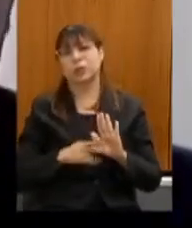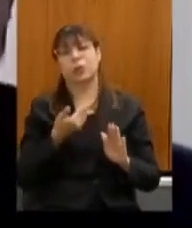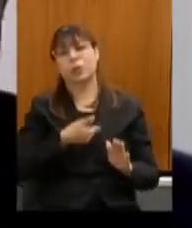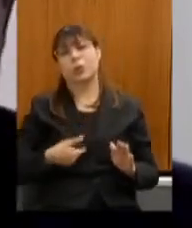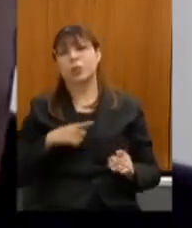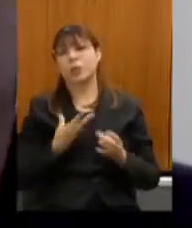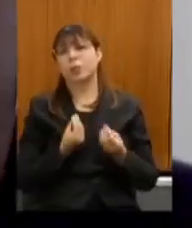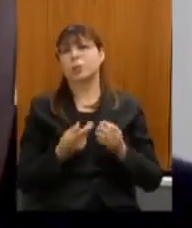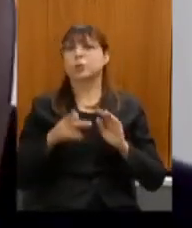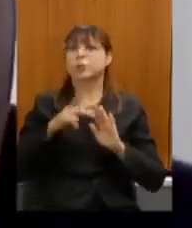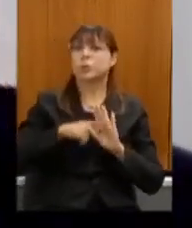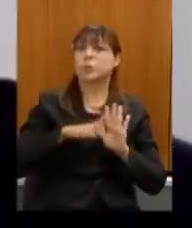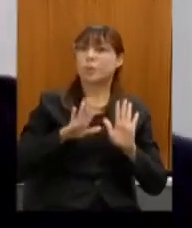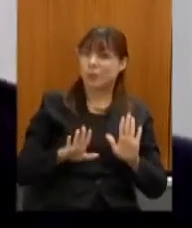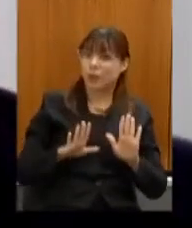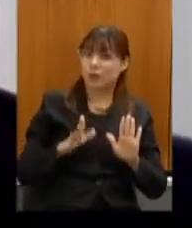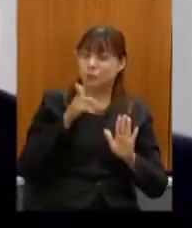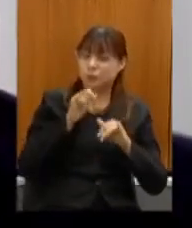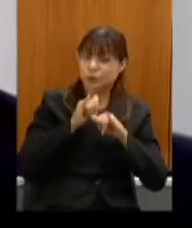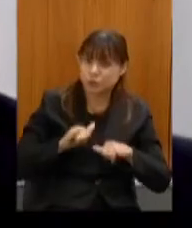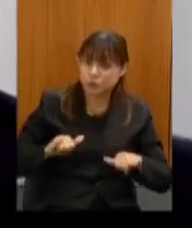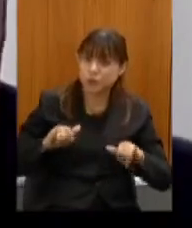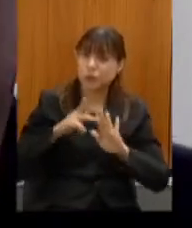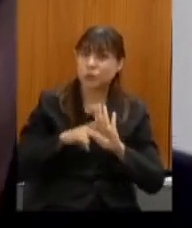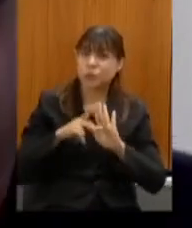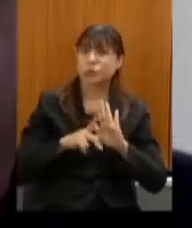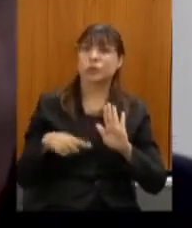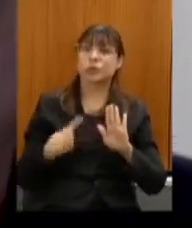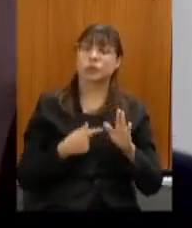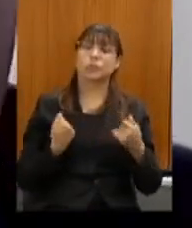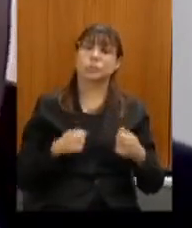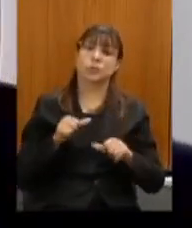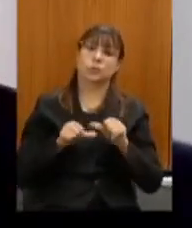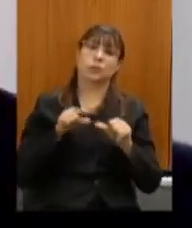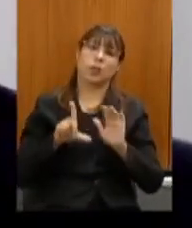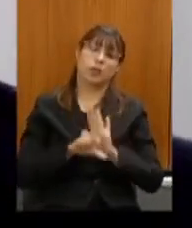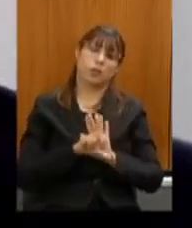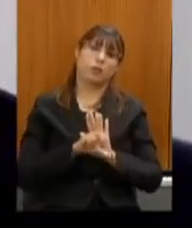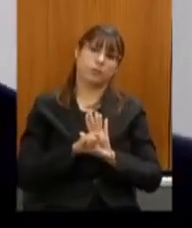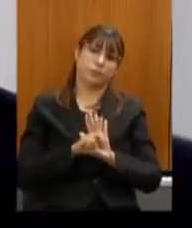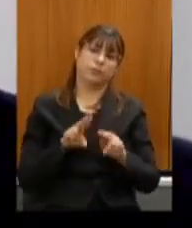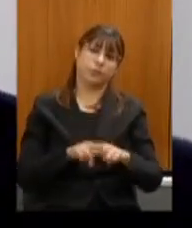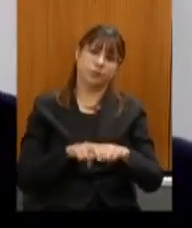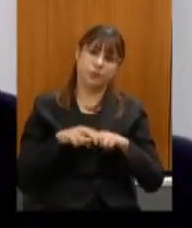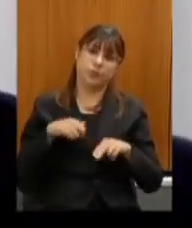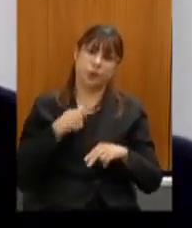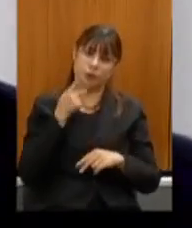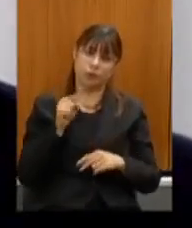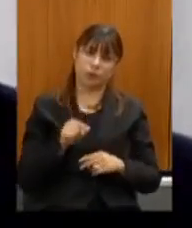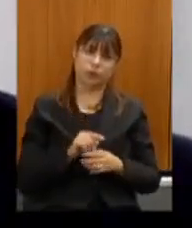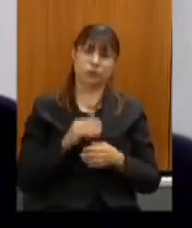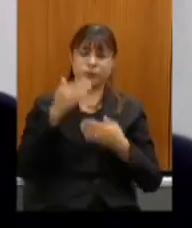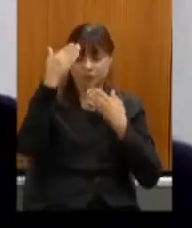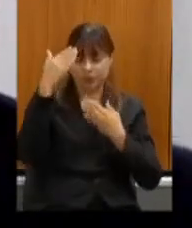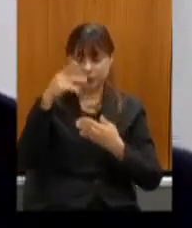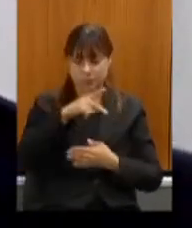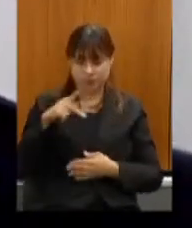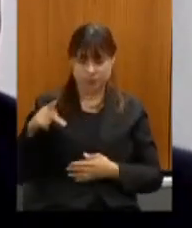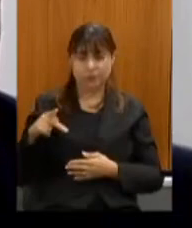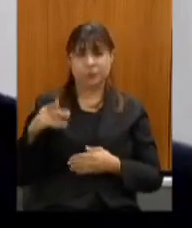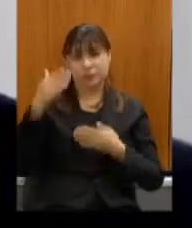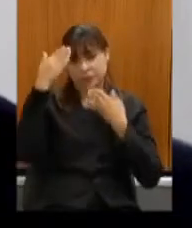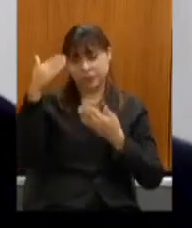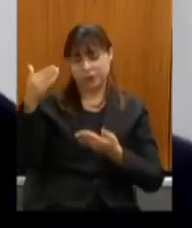mas para que seja divulgado esse projeto nós precisamos mudar essa lei por isso que eu toquei nesse assunto obrigado seu presidente